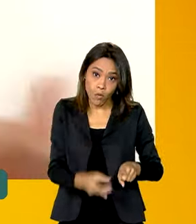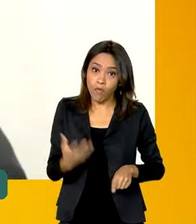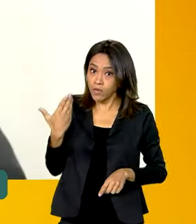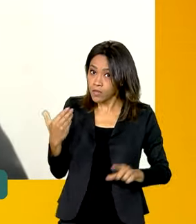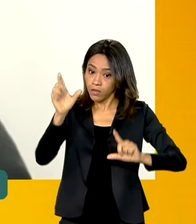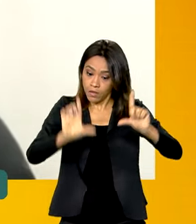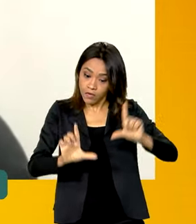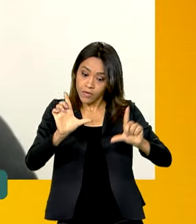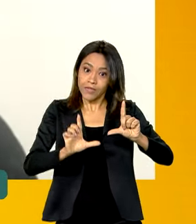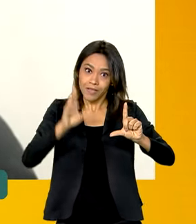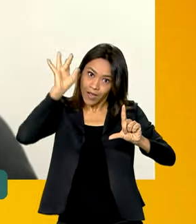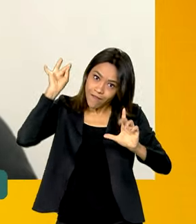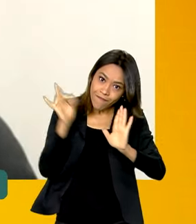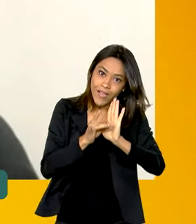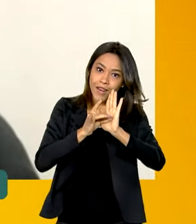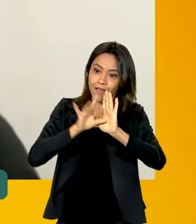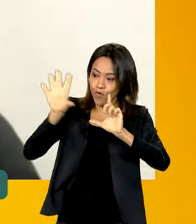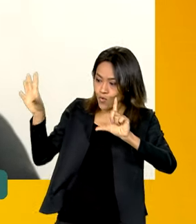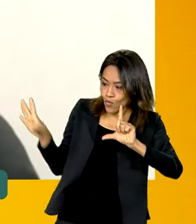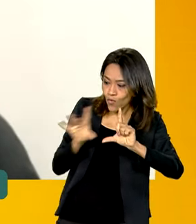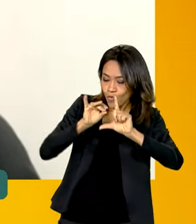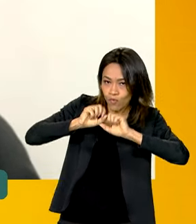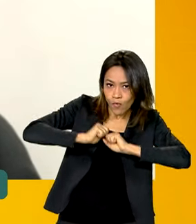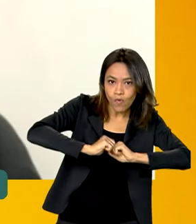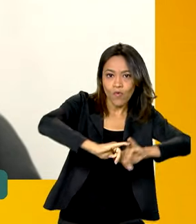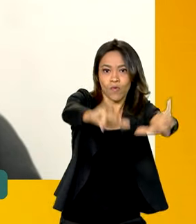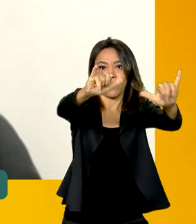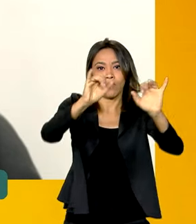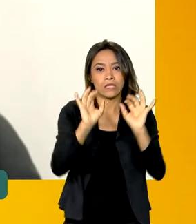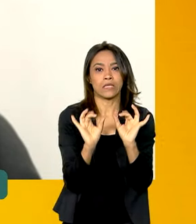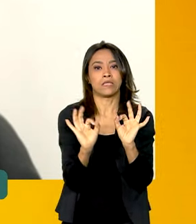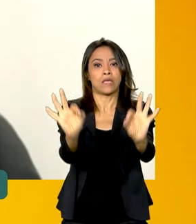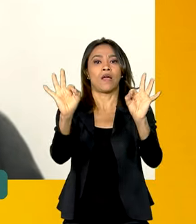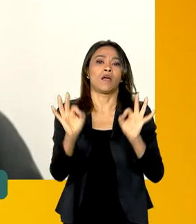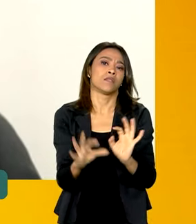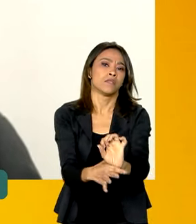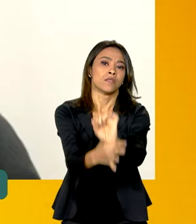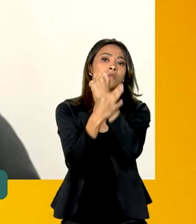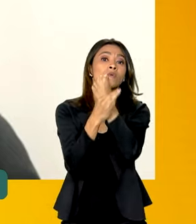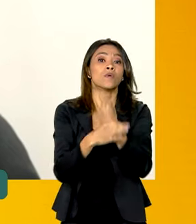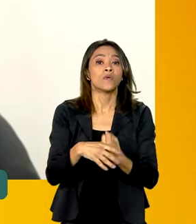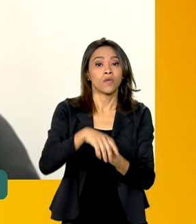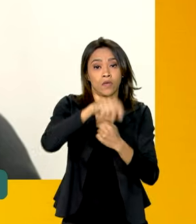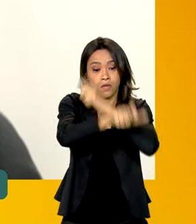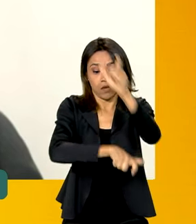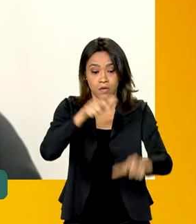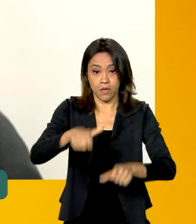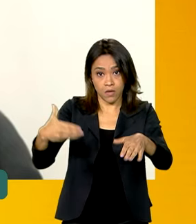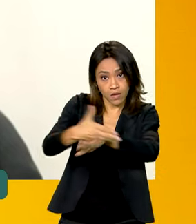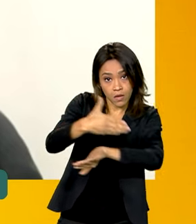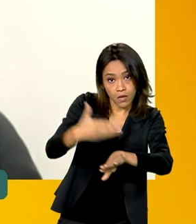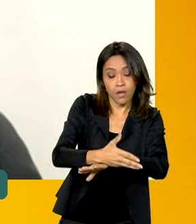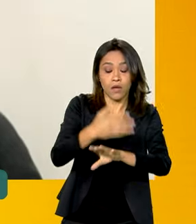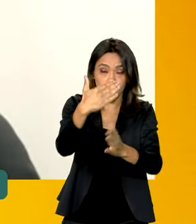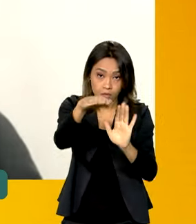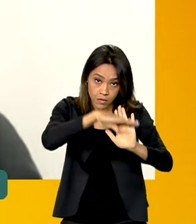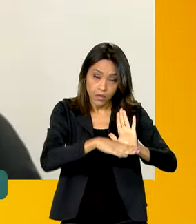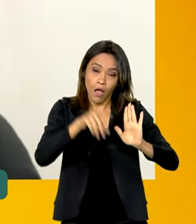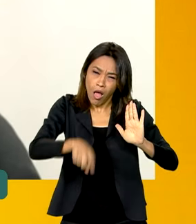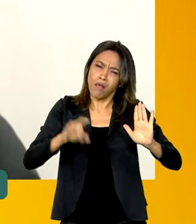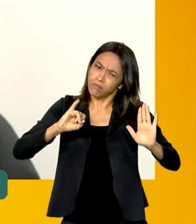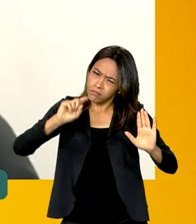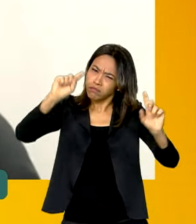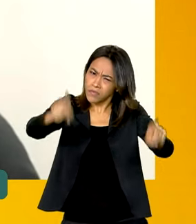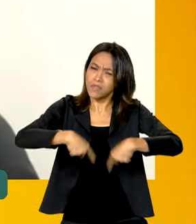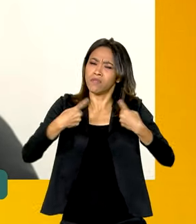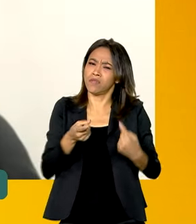levar a informação correta, segura, para a população poder participar dos programas. É um desafio dos tempos atuais,